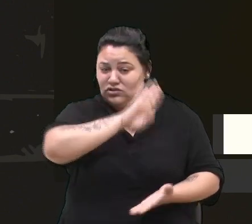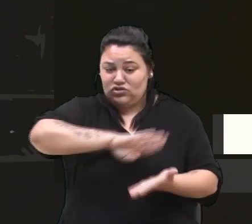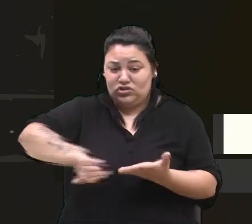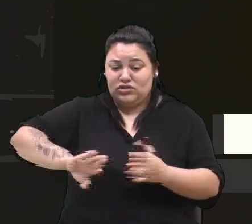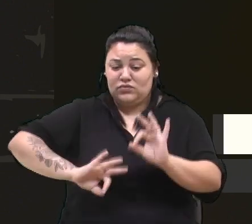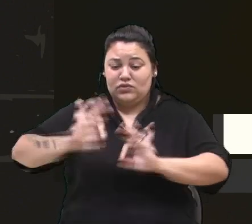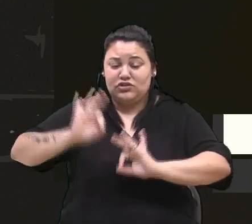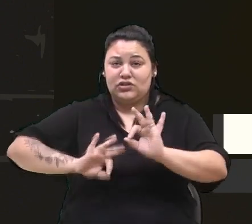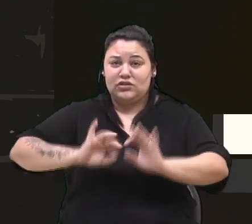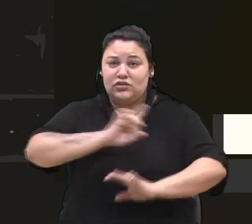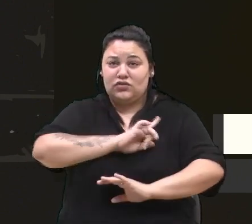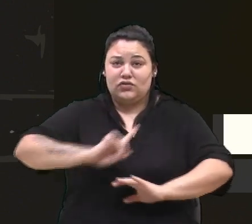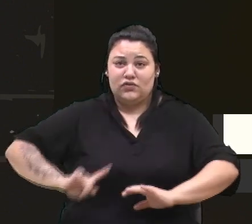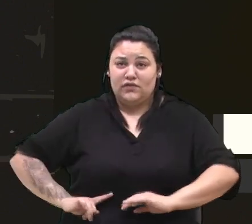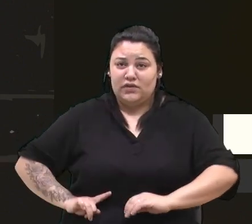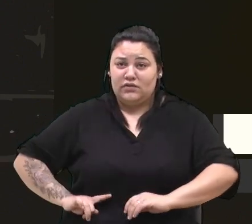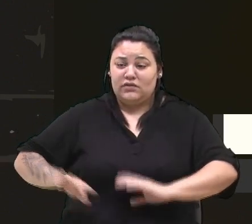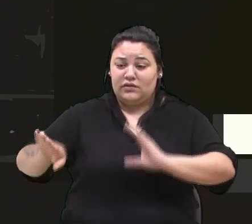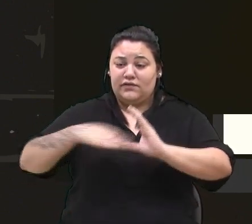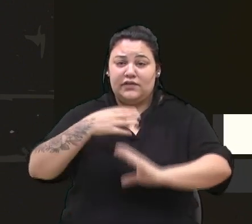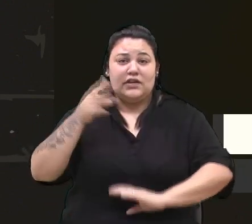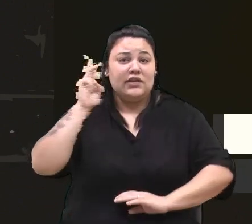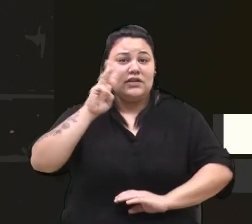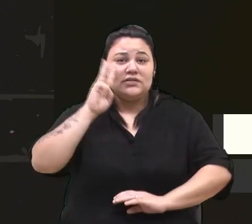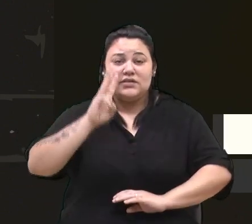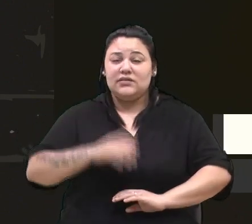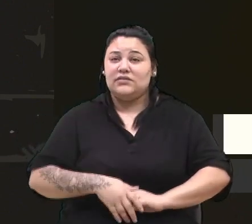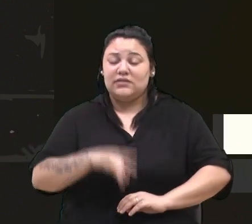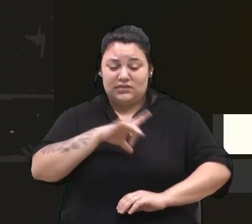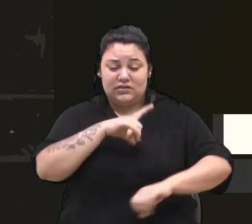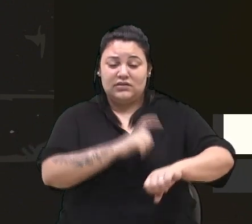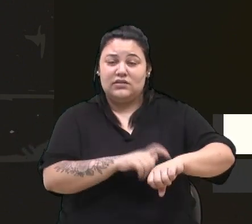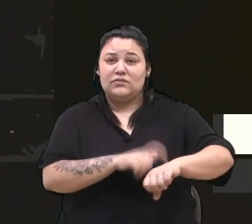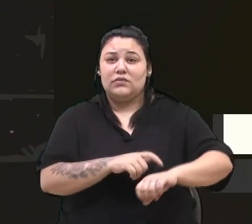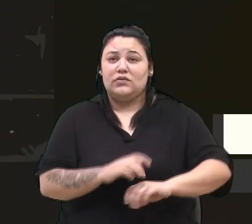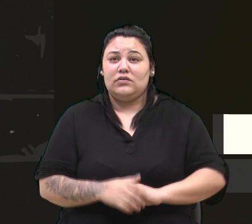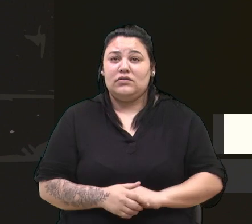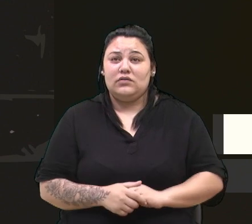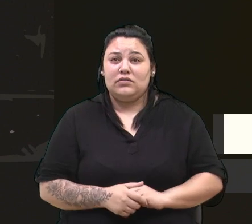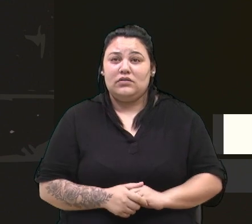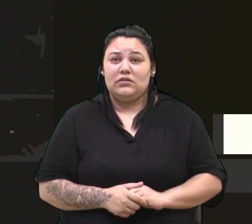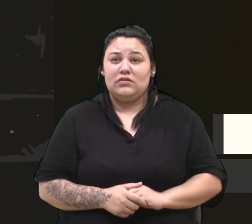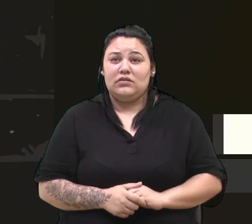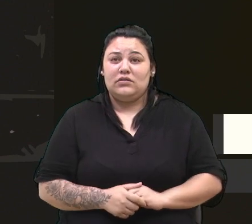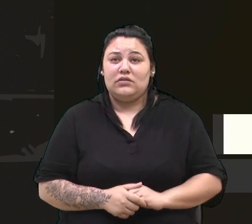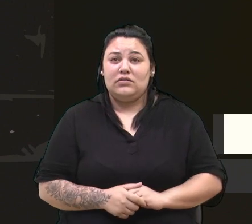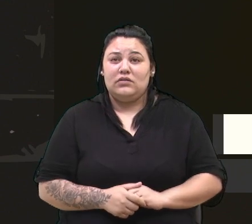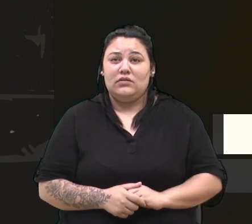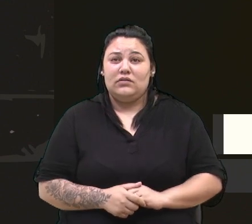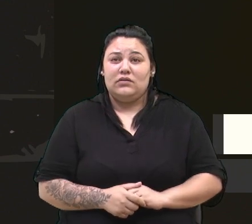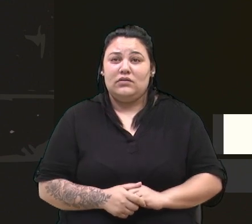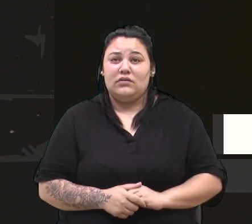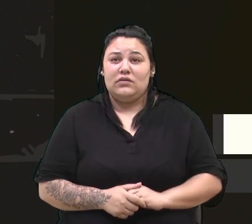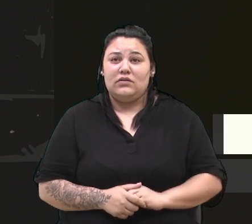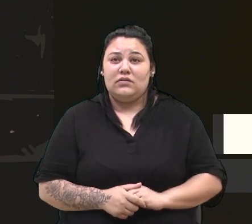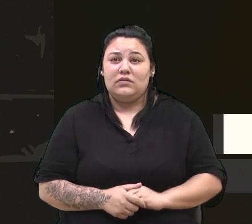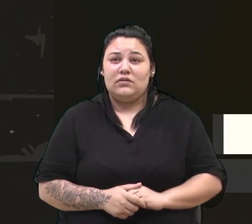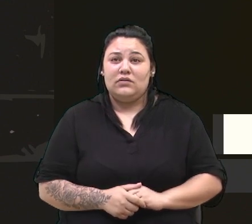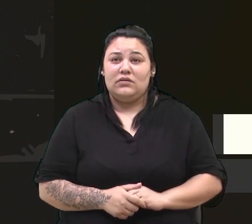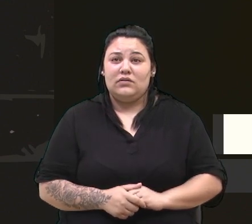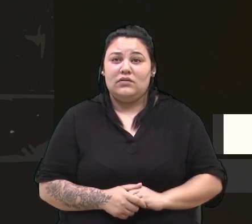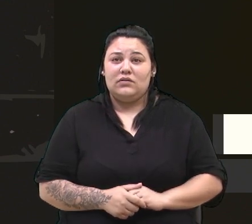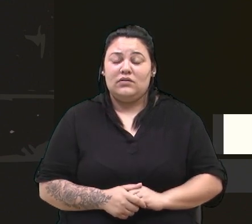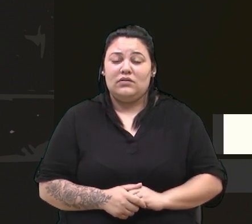governo se compromete e manda terça. A parte, vereador Lucas Carinhato. Não tem a parte. Não tem a parte agora. Então,